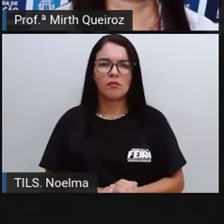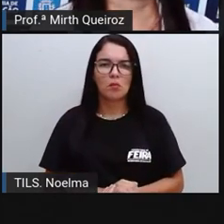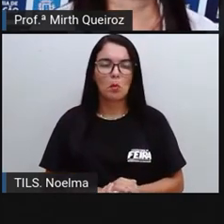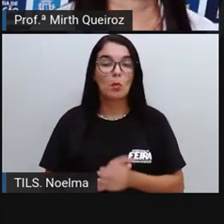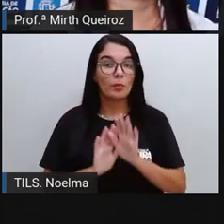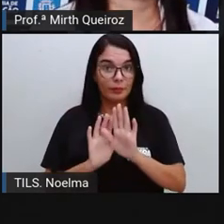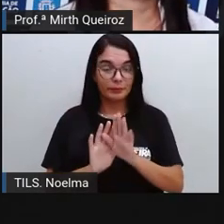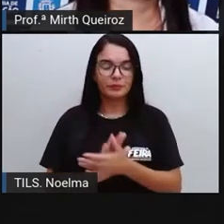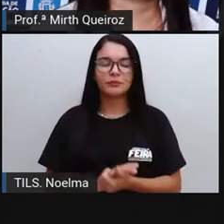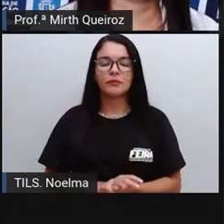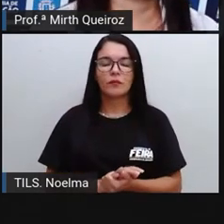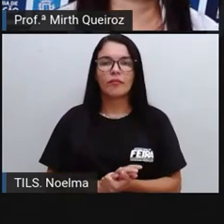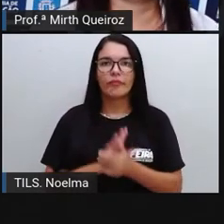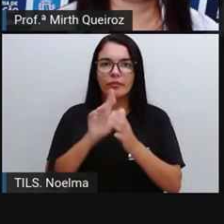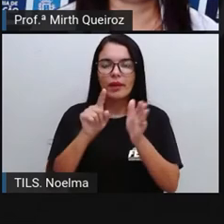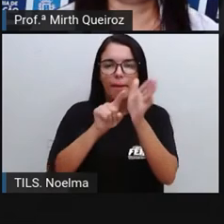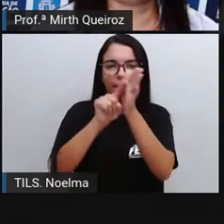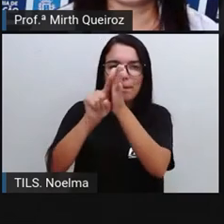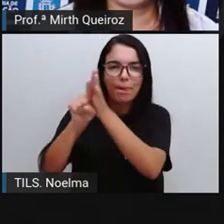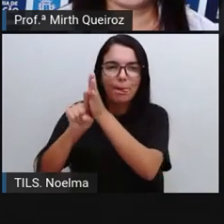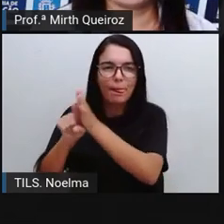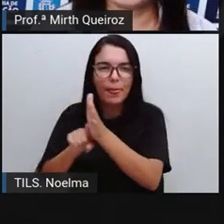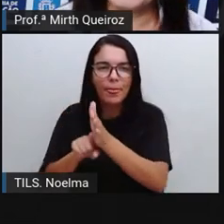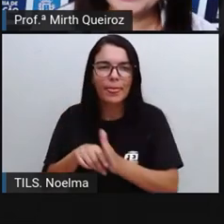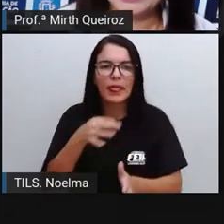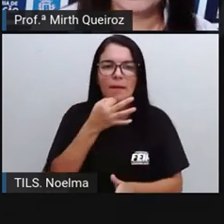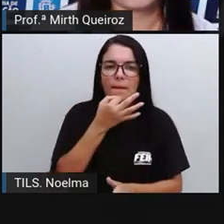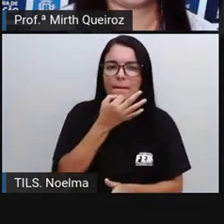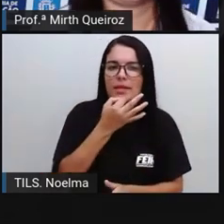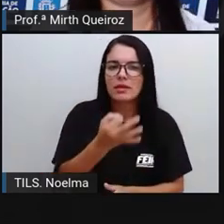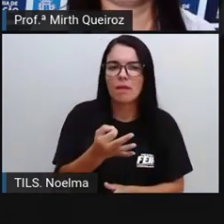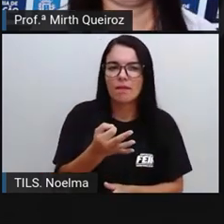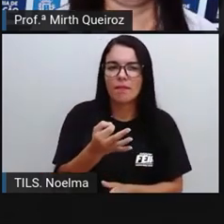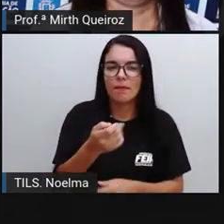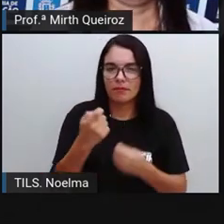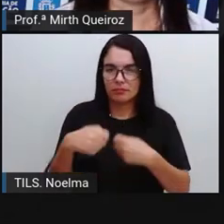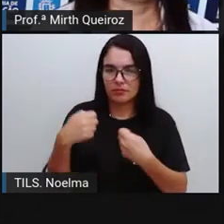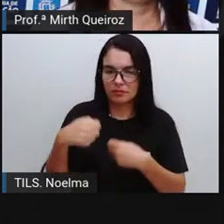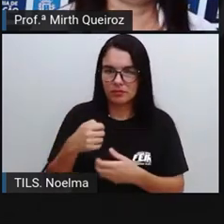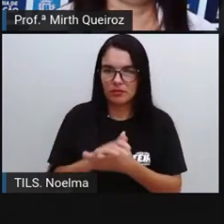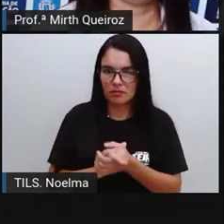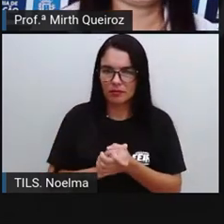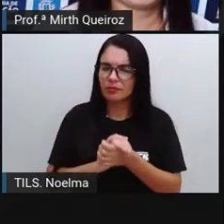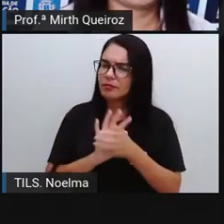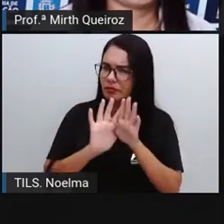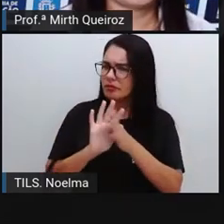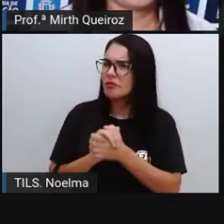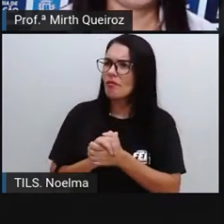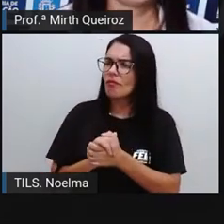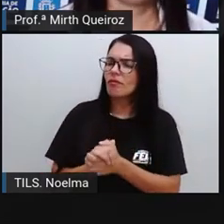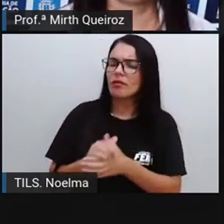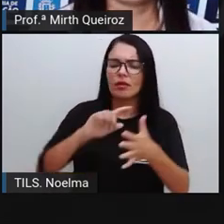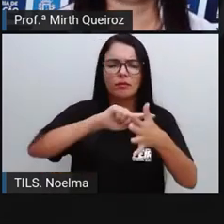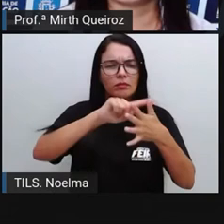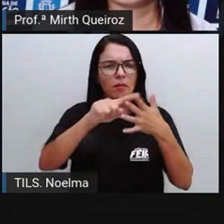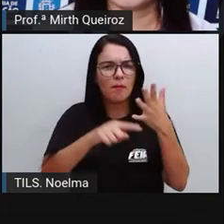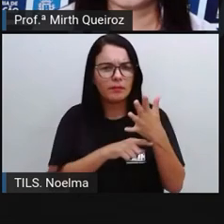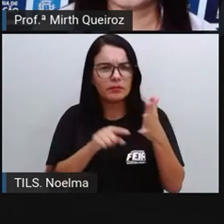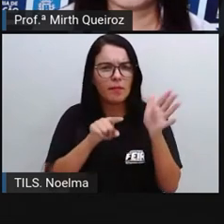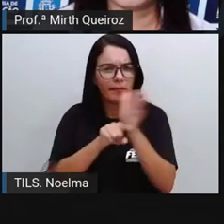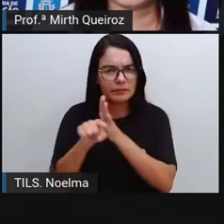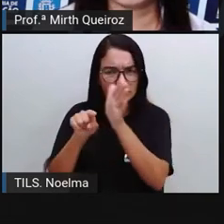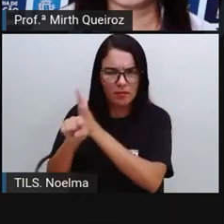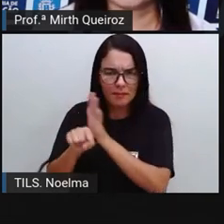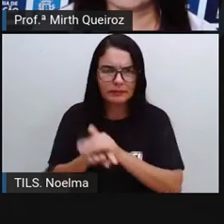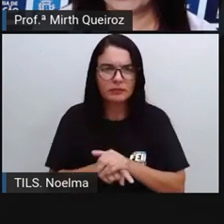Vocês vão fazer Uma pesquisa De opinião Em sua opinião Como é a qualidade